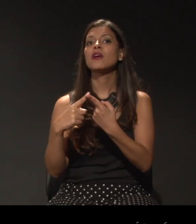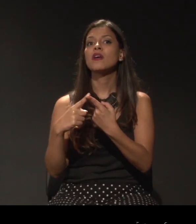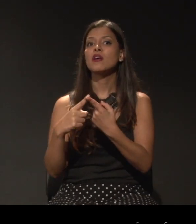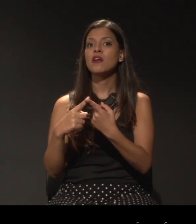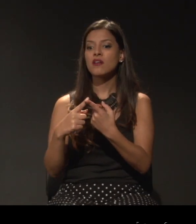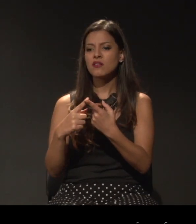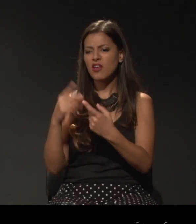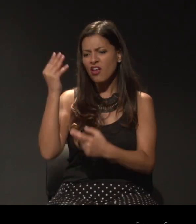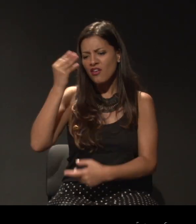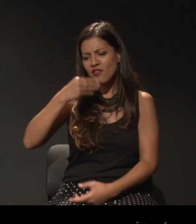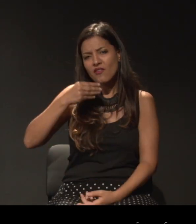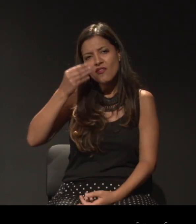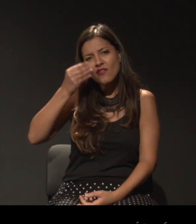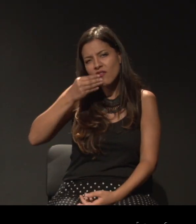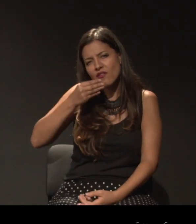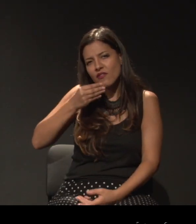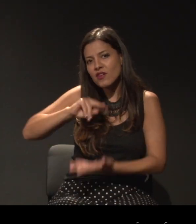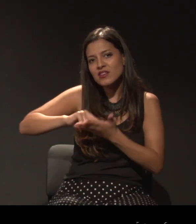força.